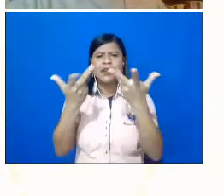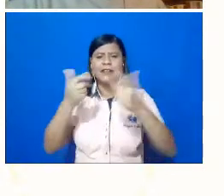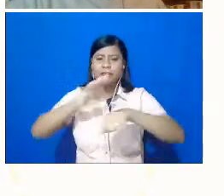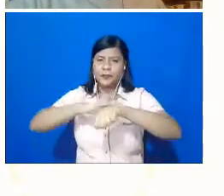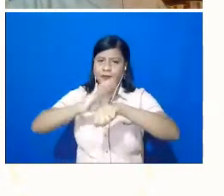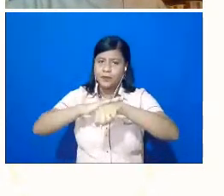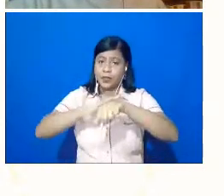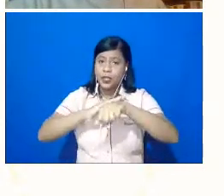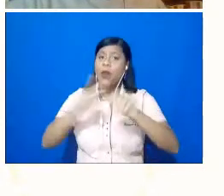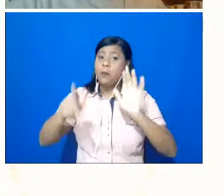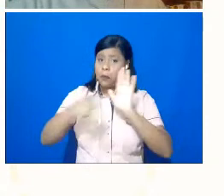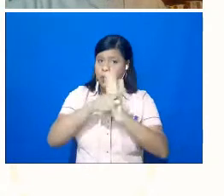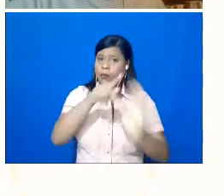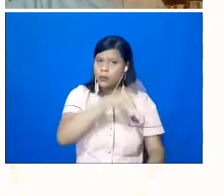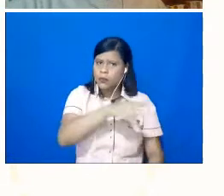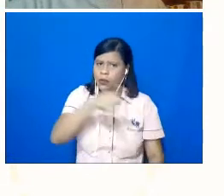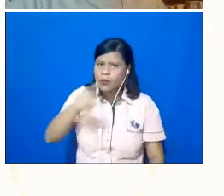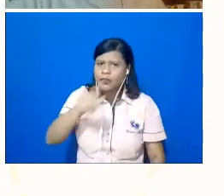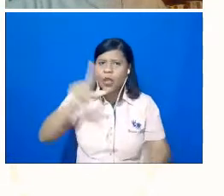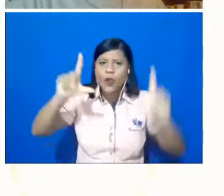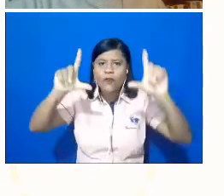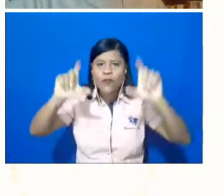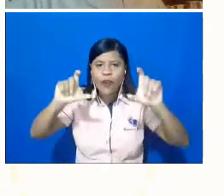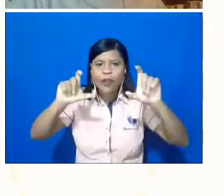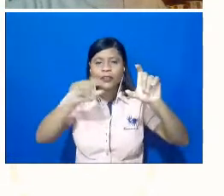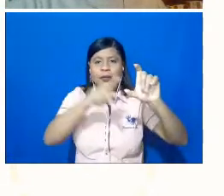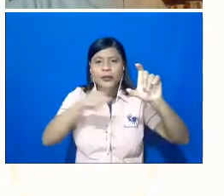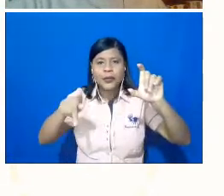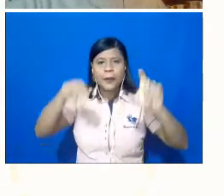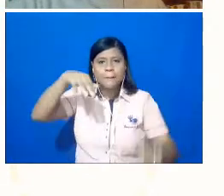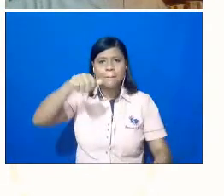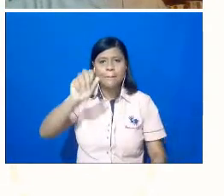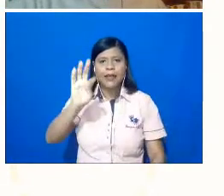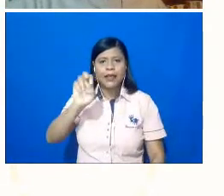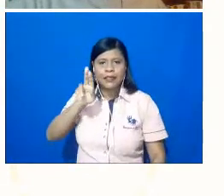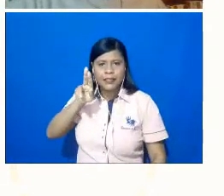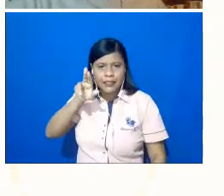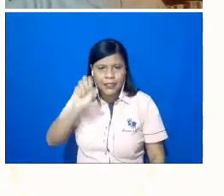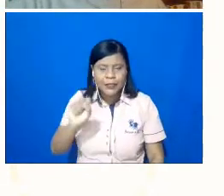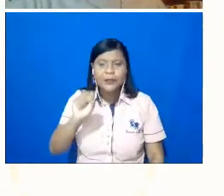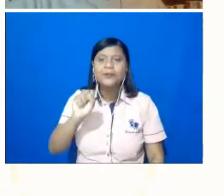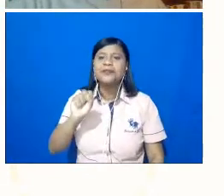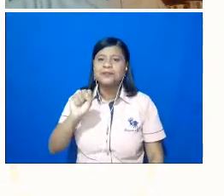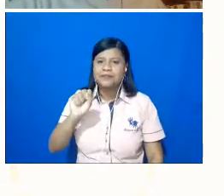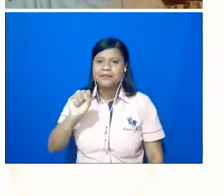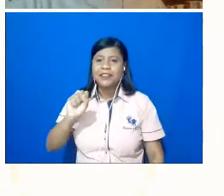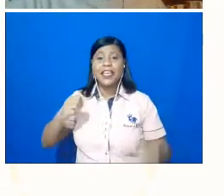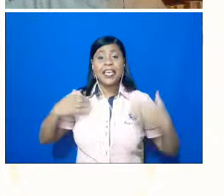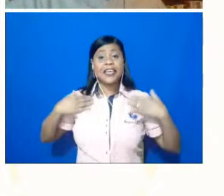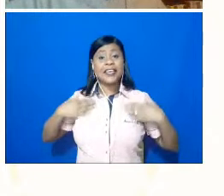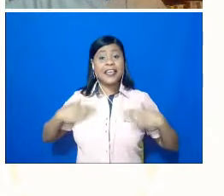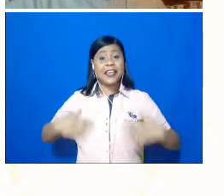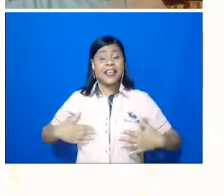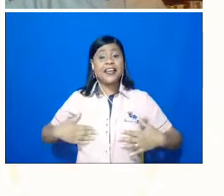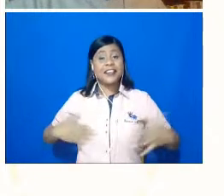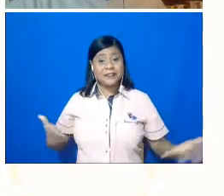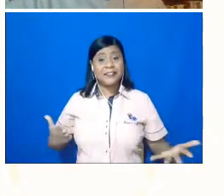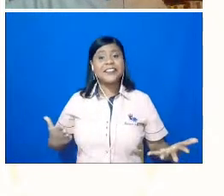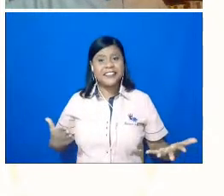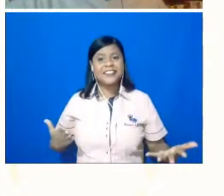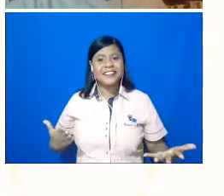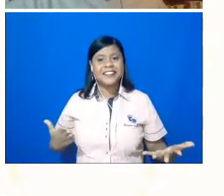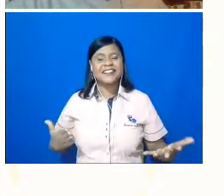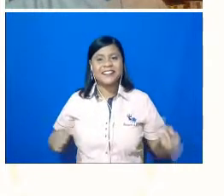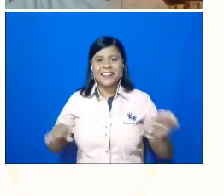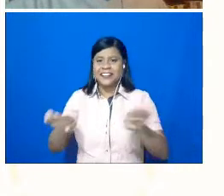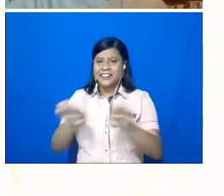professores, aí uma foto do professor do Matheus, sua tradicional camiseta do Inter, como um bom